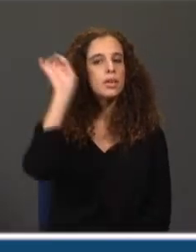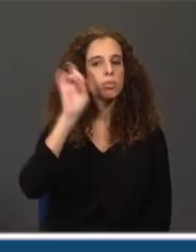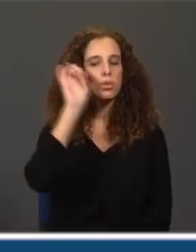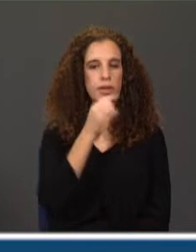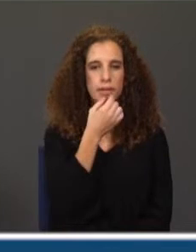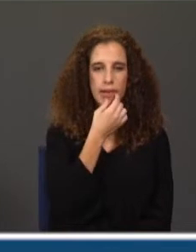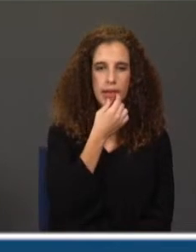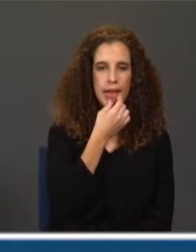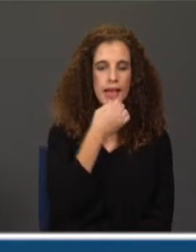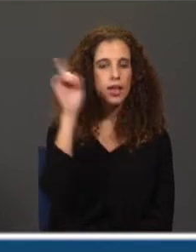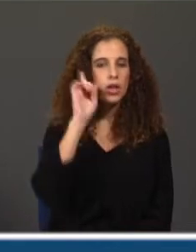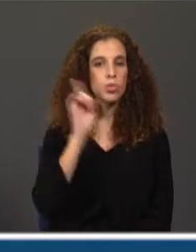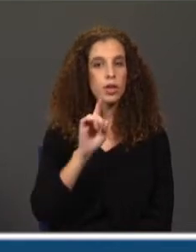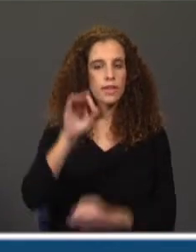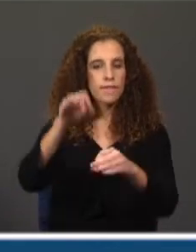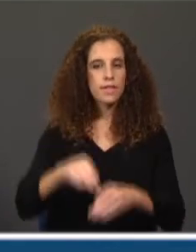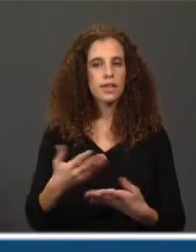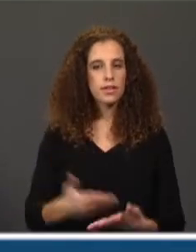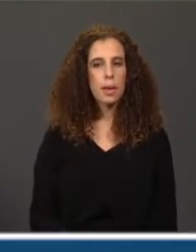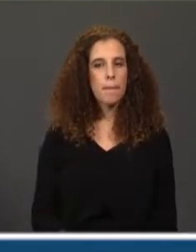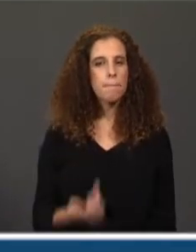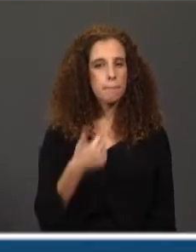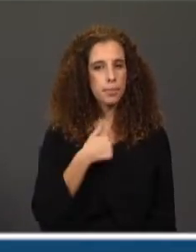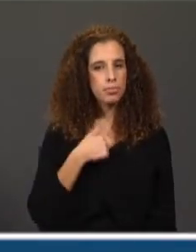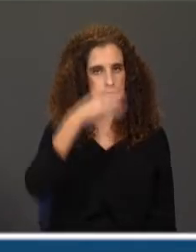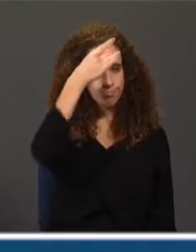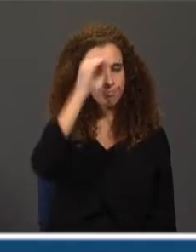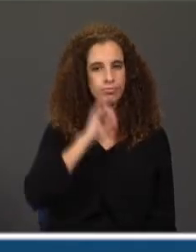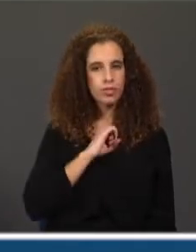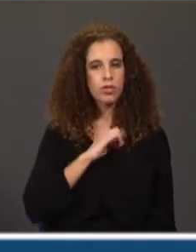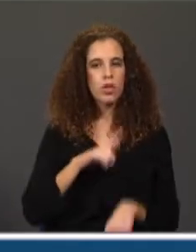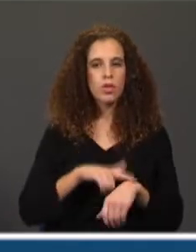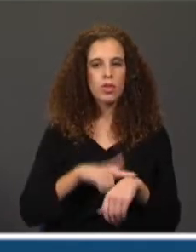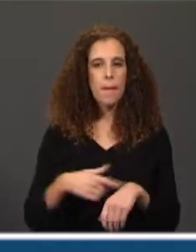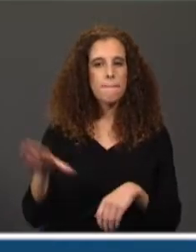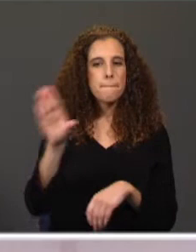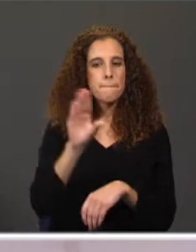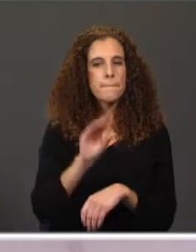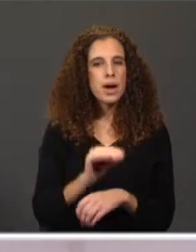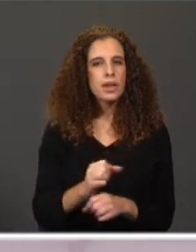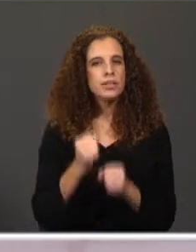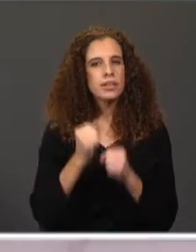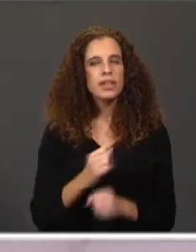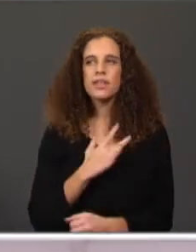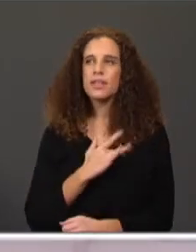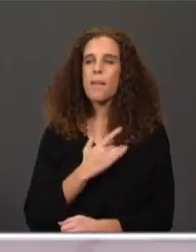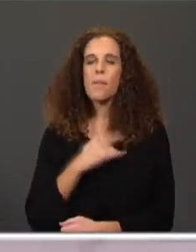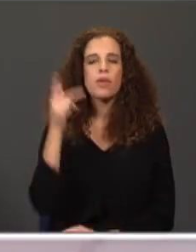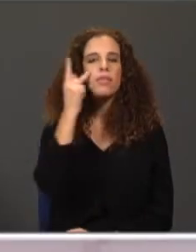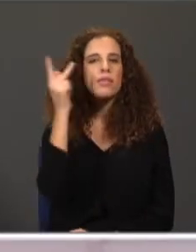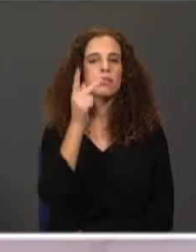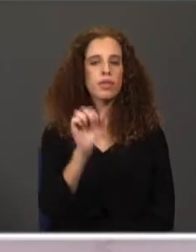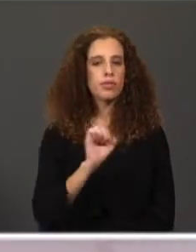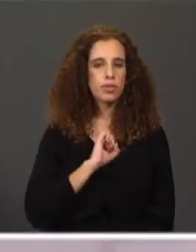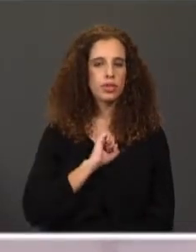é tão importante que termina assim. Para mim, foi o momento de mais intenso amor da minha vida. Portanto, foi,